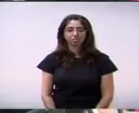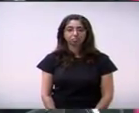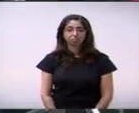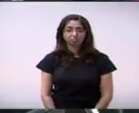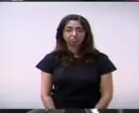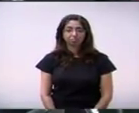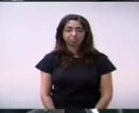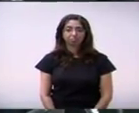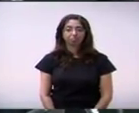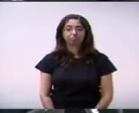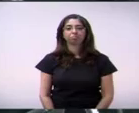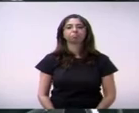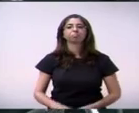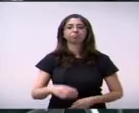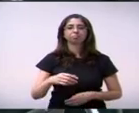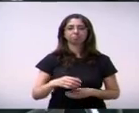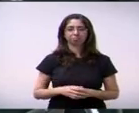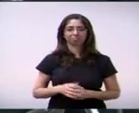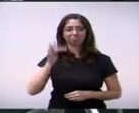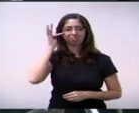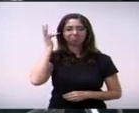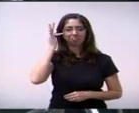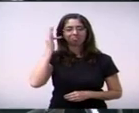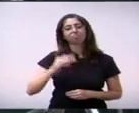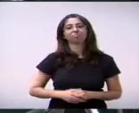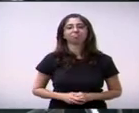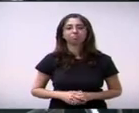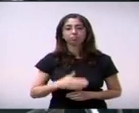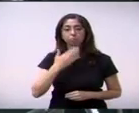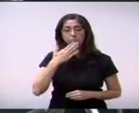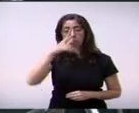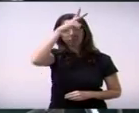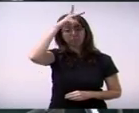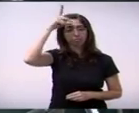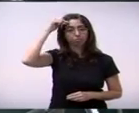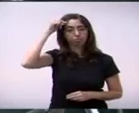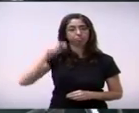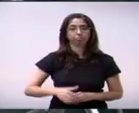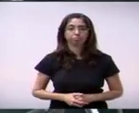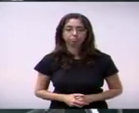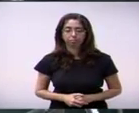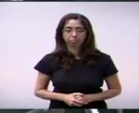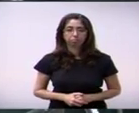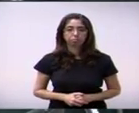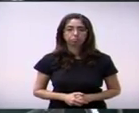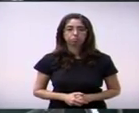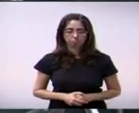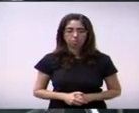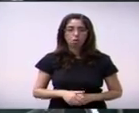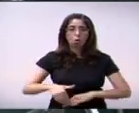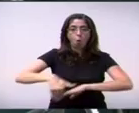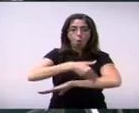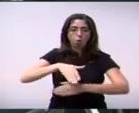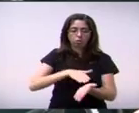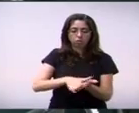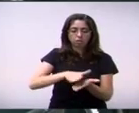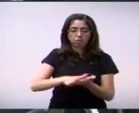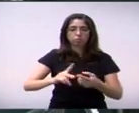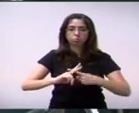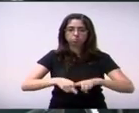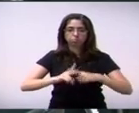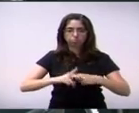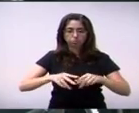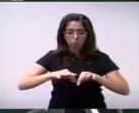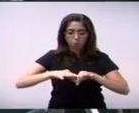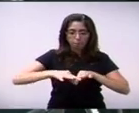231 do vereador Flávio Xavier solicita ao executivo que seja feito o asfaltamento do trecho